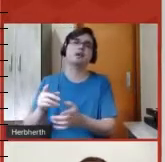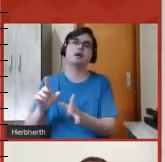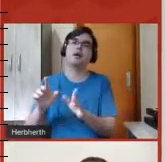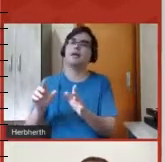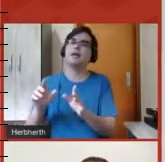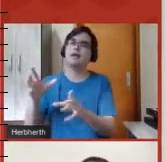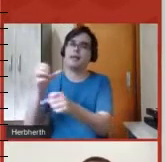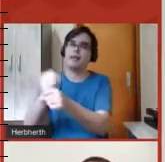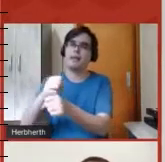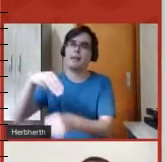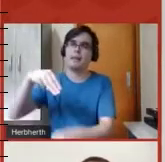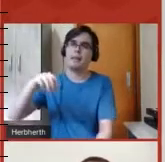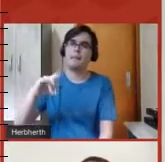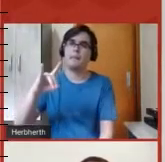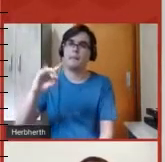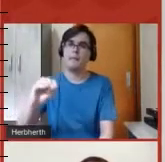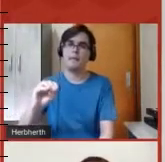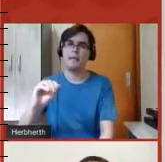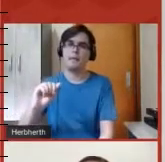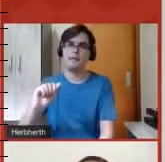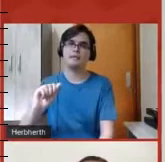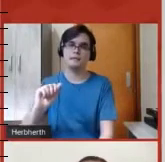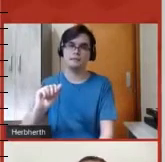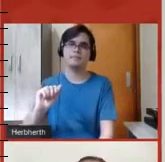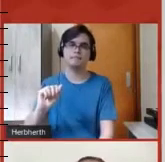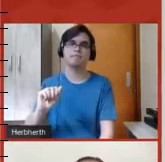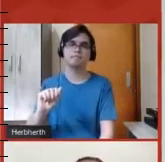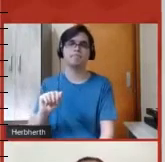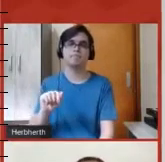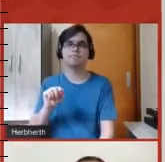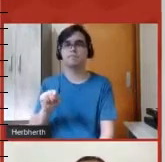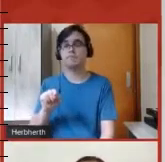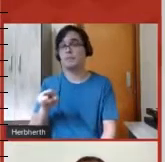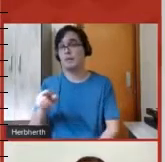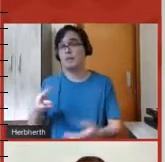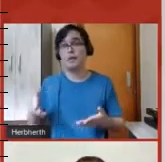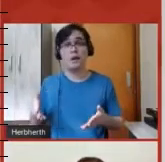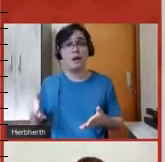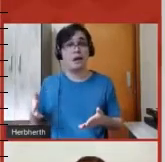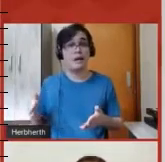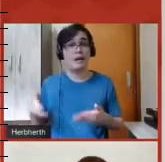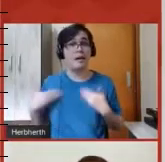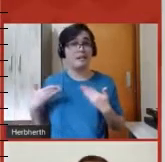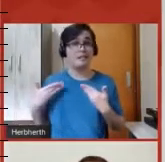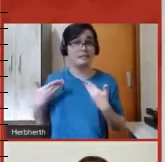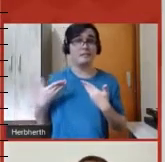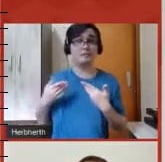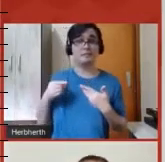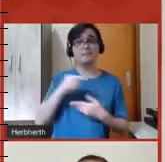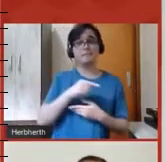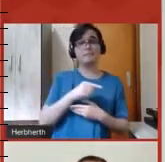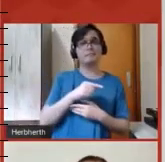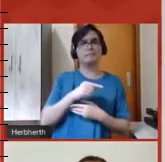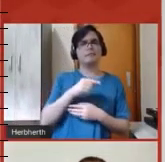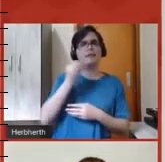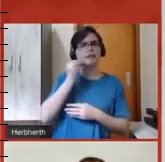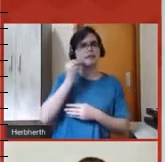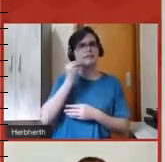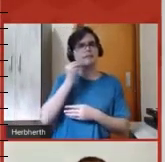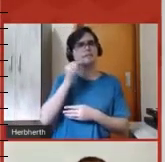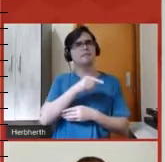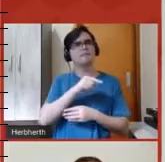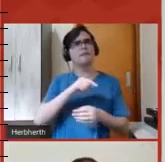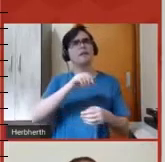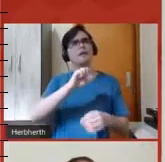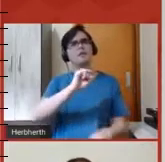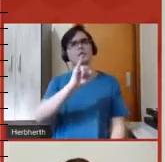do aluno. Então, é até uma forma de estimular o aluno a fazer o simulado, porque quanto mais tentativas ele fizesse nos